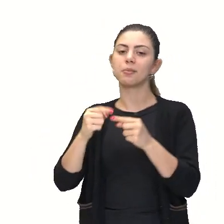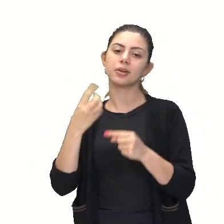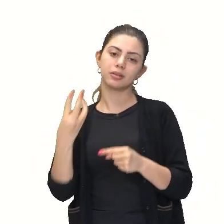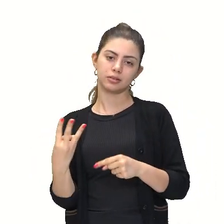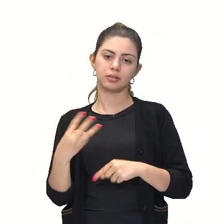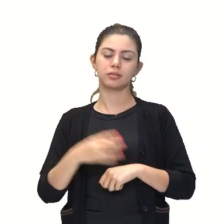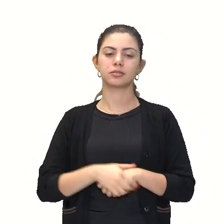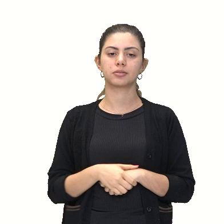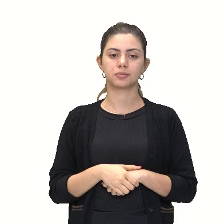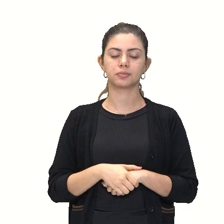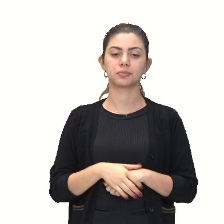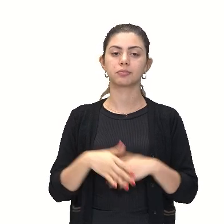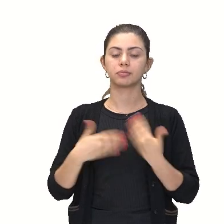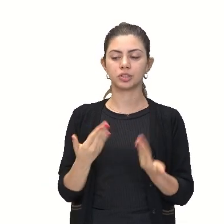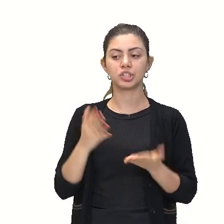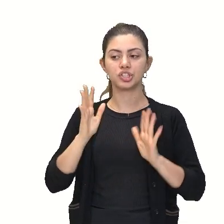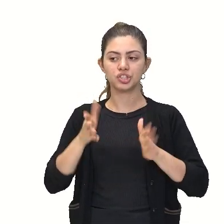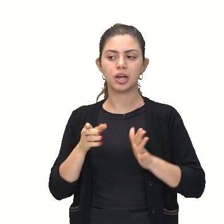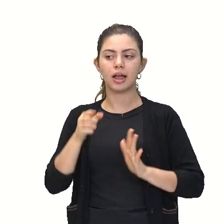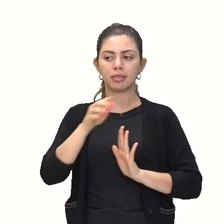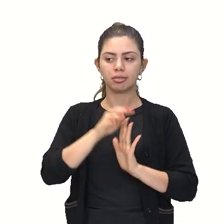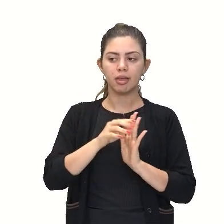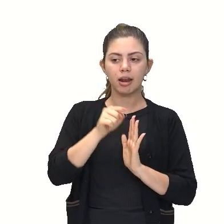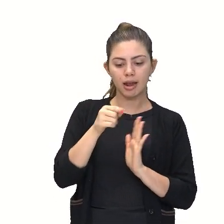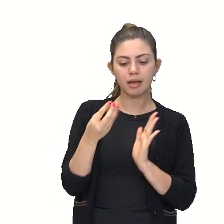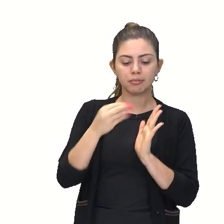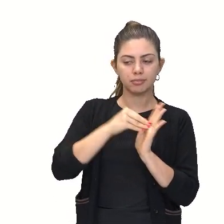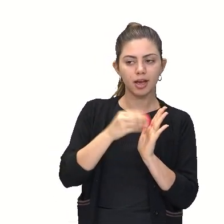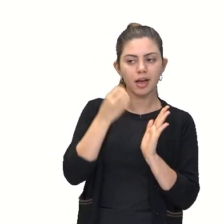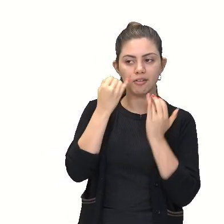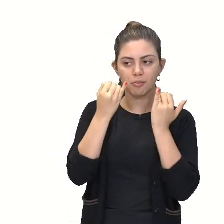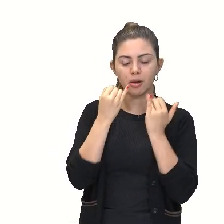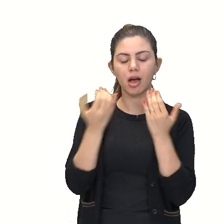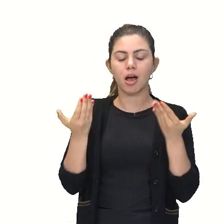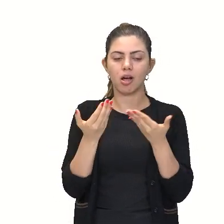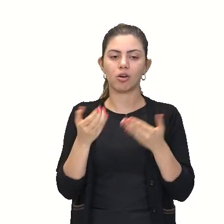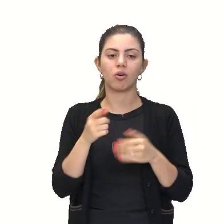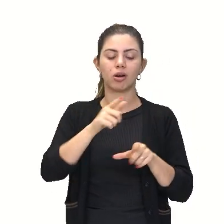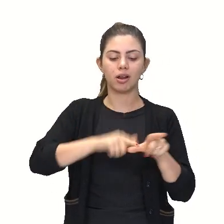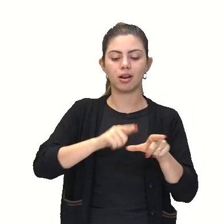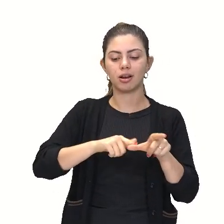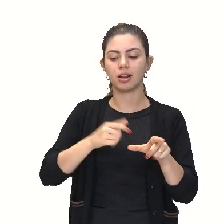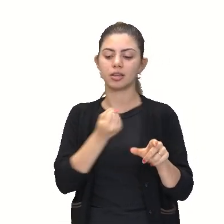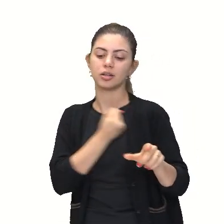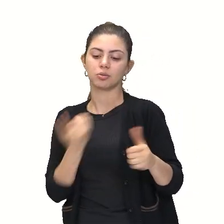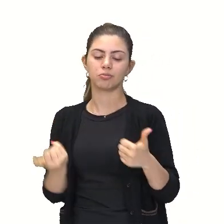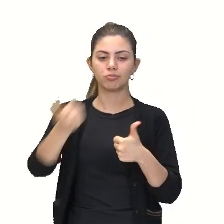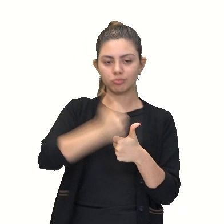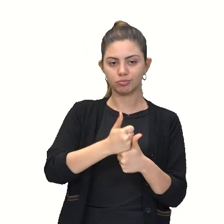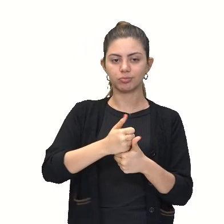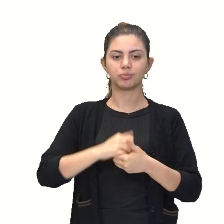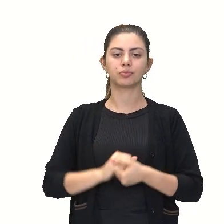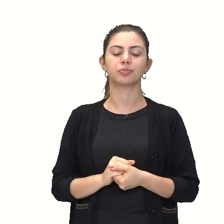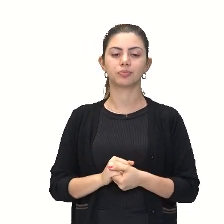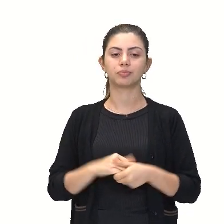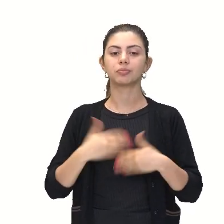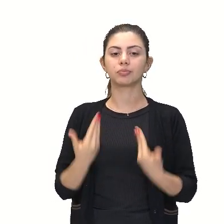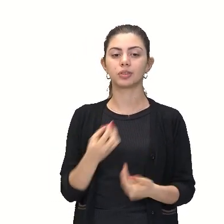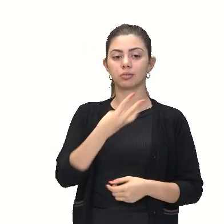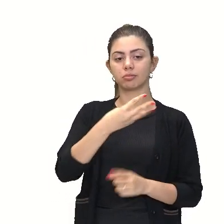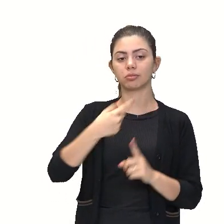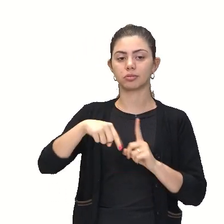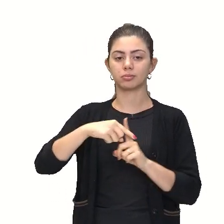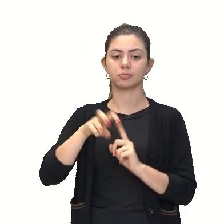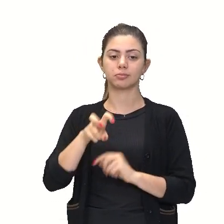De posse dessa informação, aí você vai substituir, ó. E aí, substituindo e resolvendo, 3